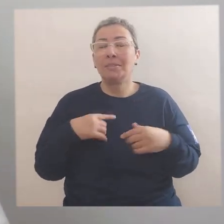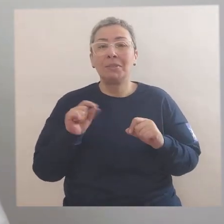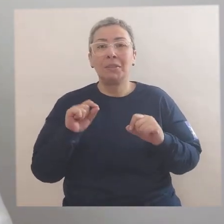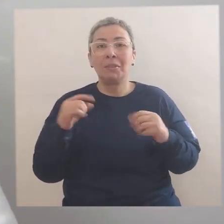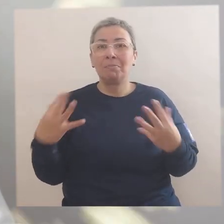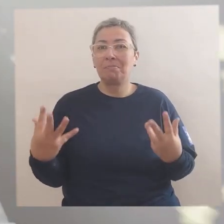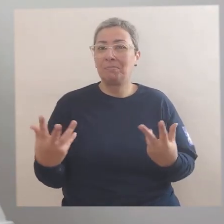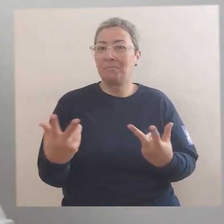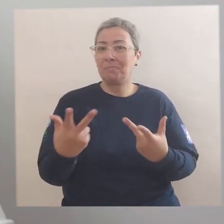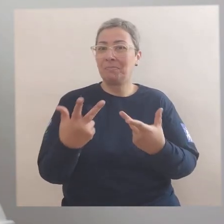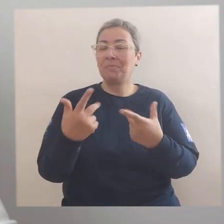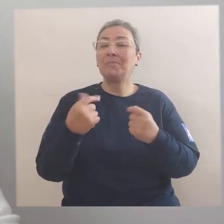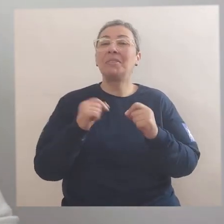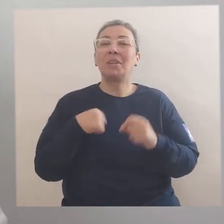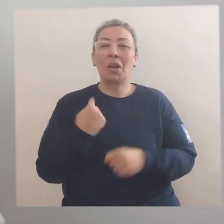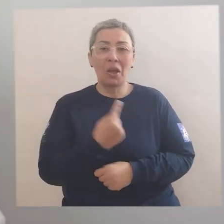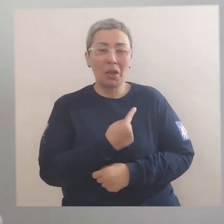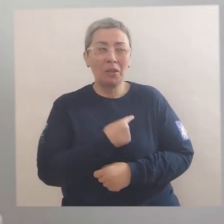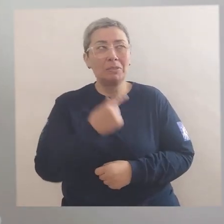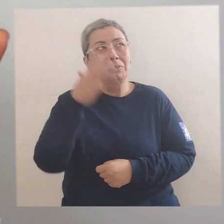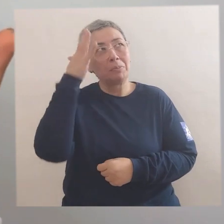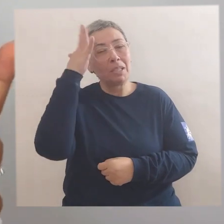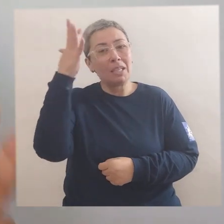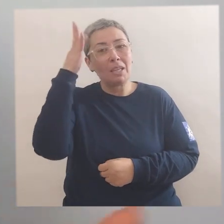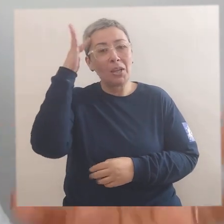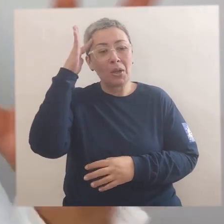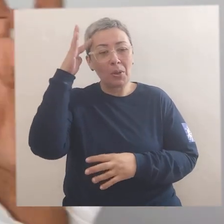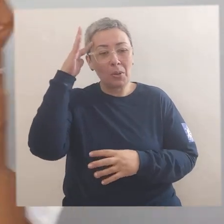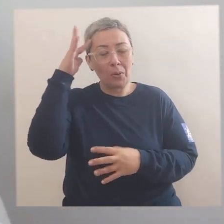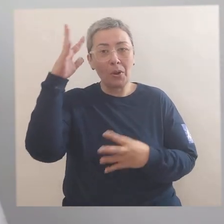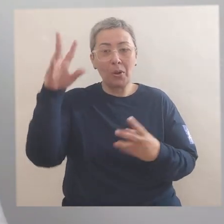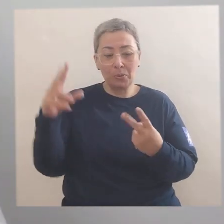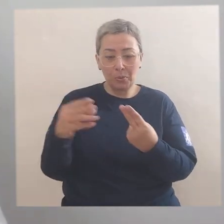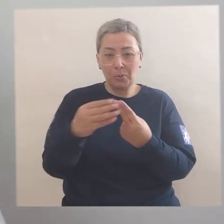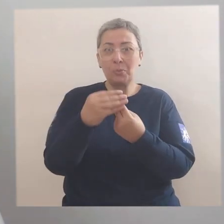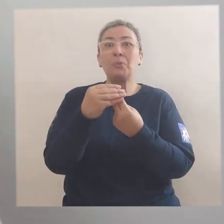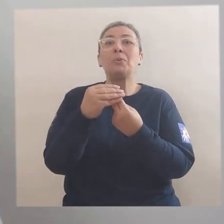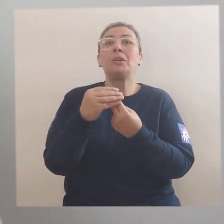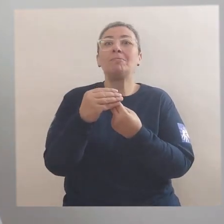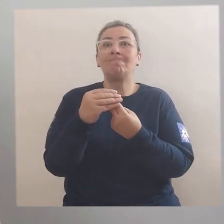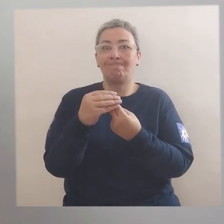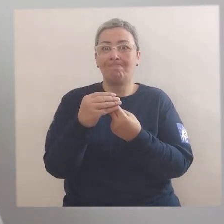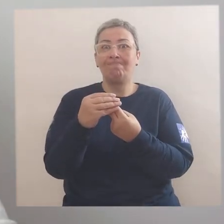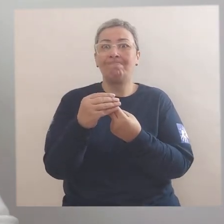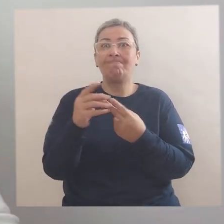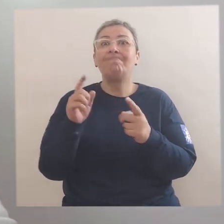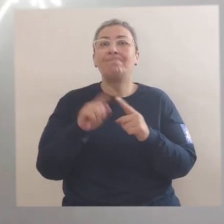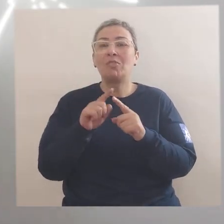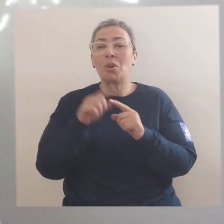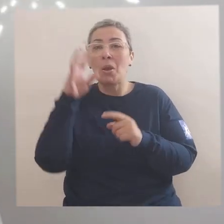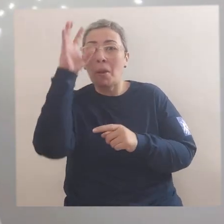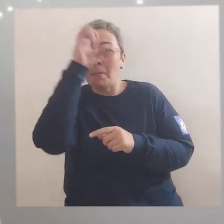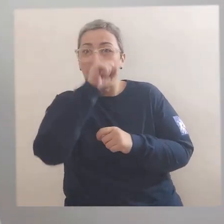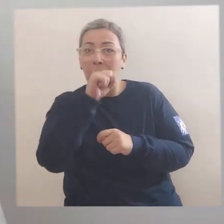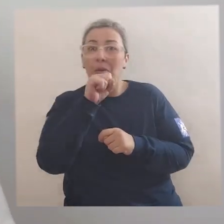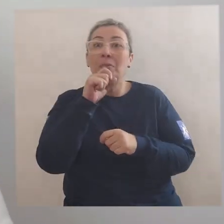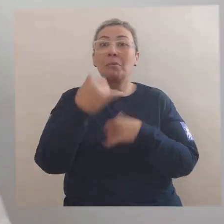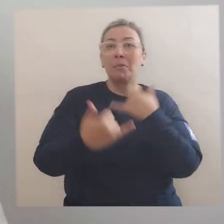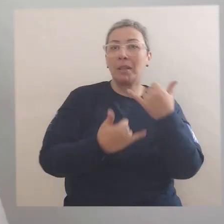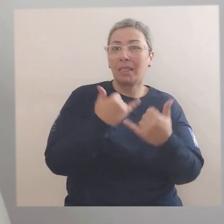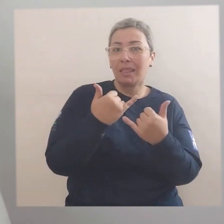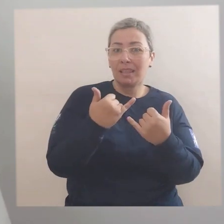maravilhoso seria se nós pensássemos em juntar as duas coisas. Aprender